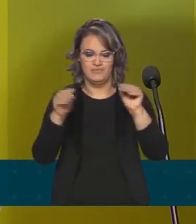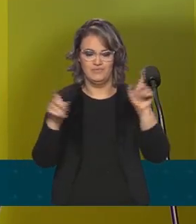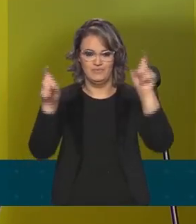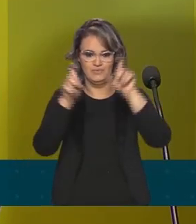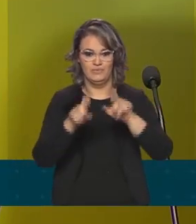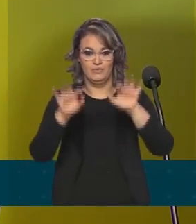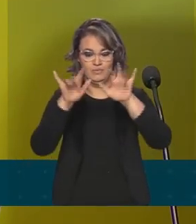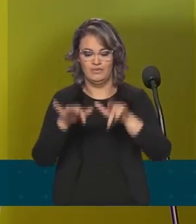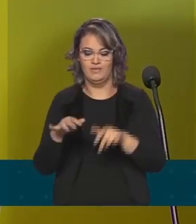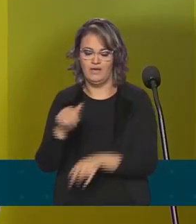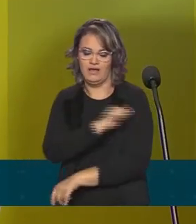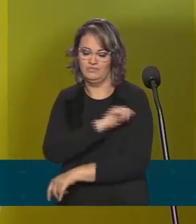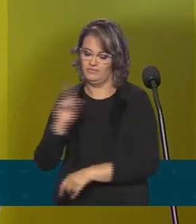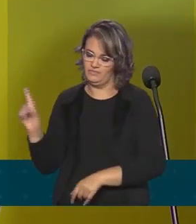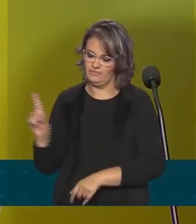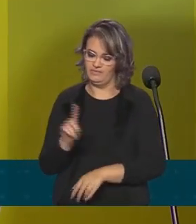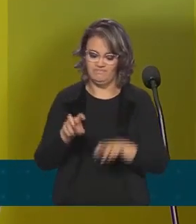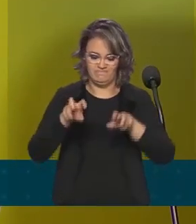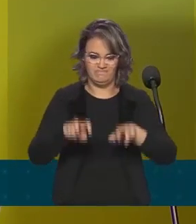alunos iriam fazer a prova.